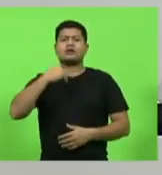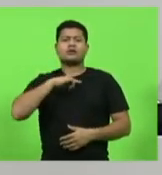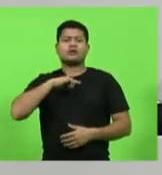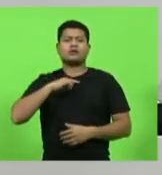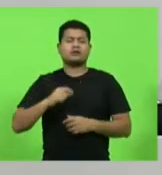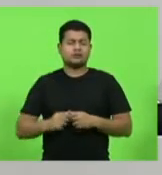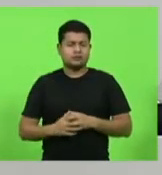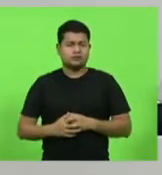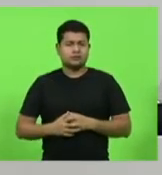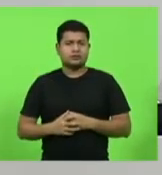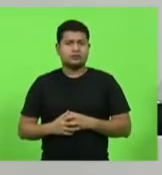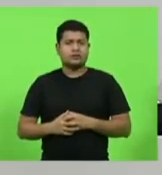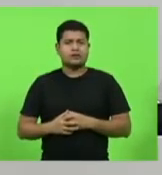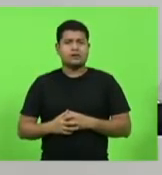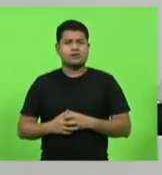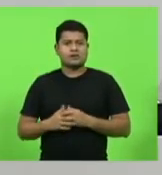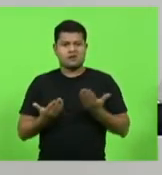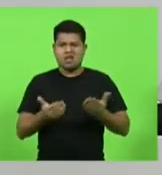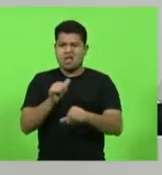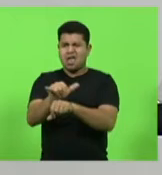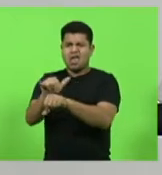Não passam mais a perna em ninguém.